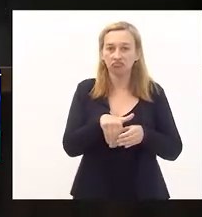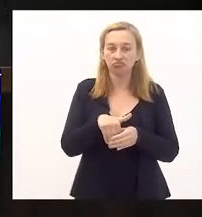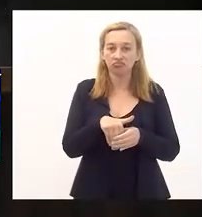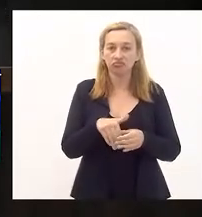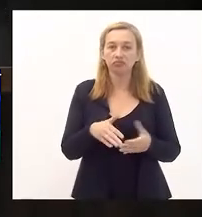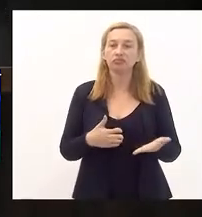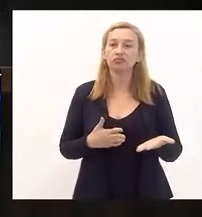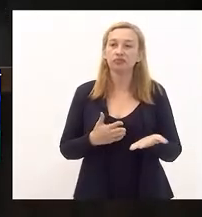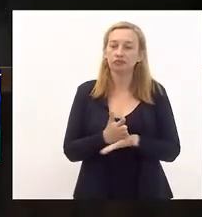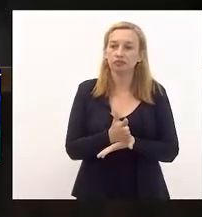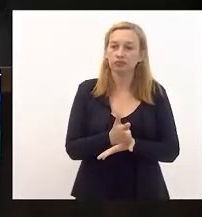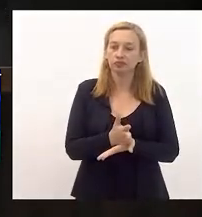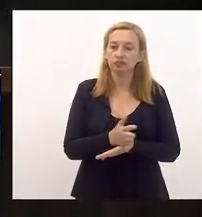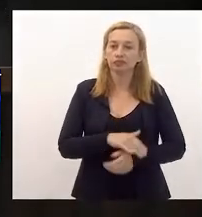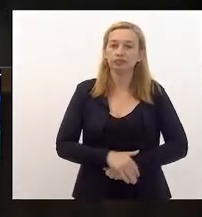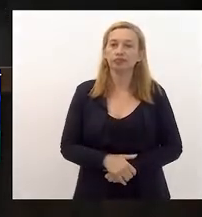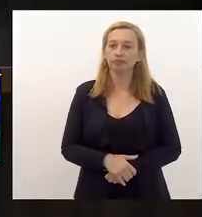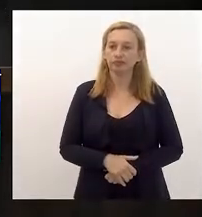os senhores que aprovam permanecem como estão.